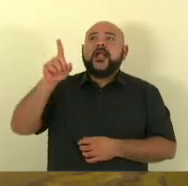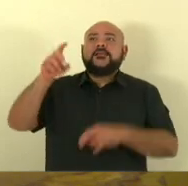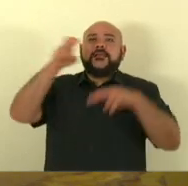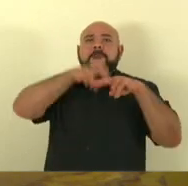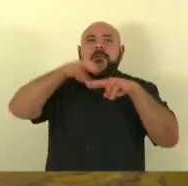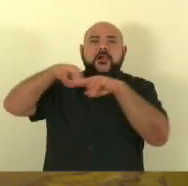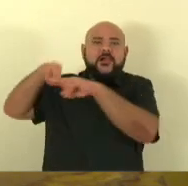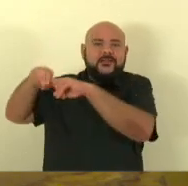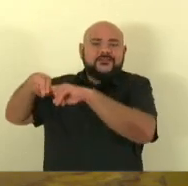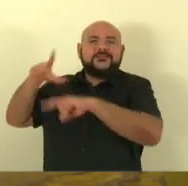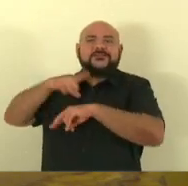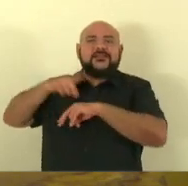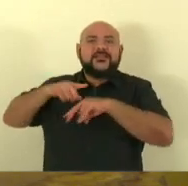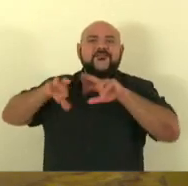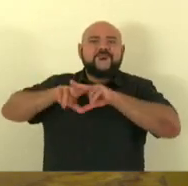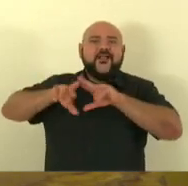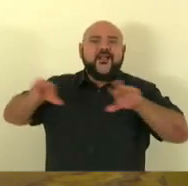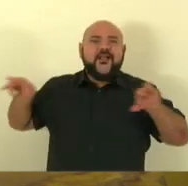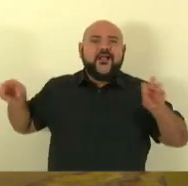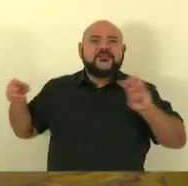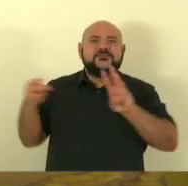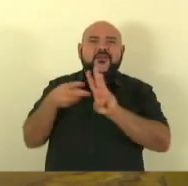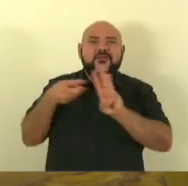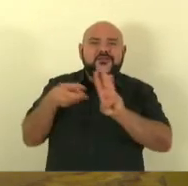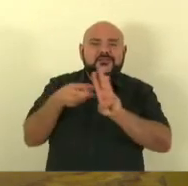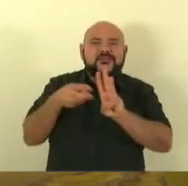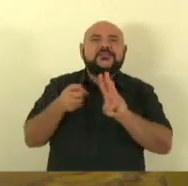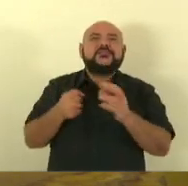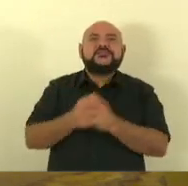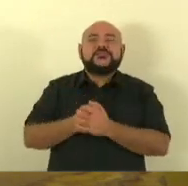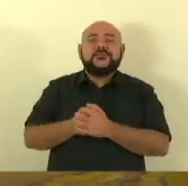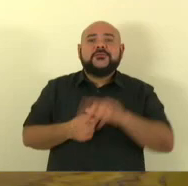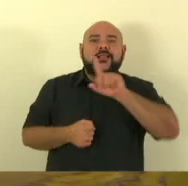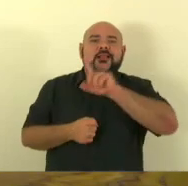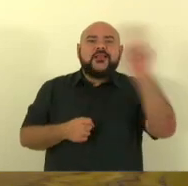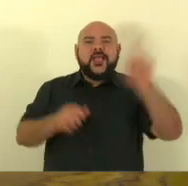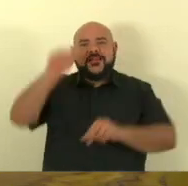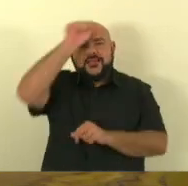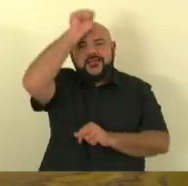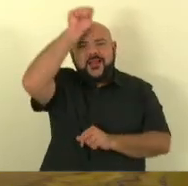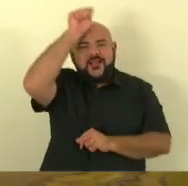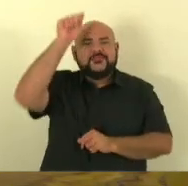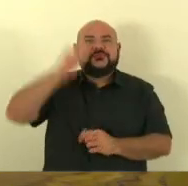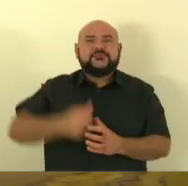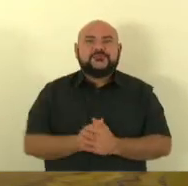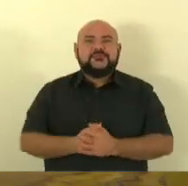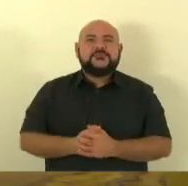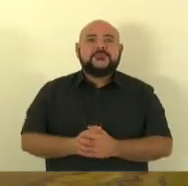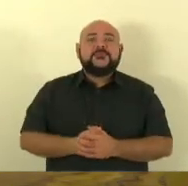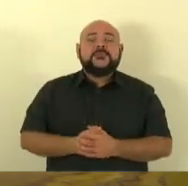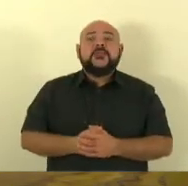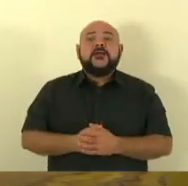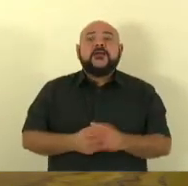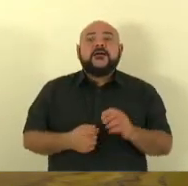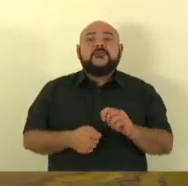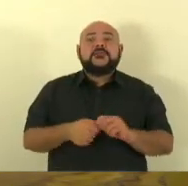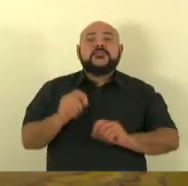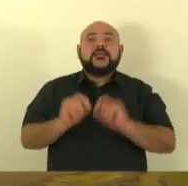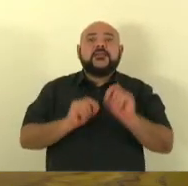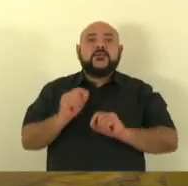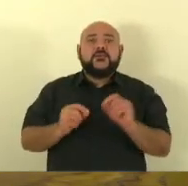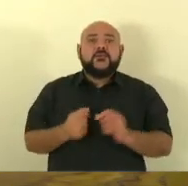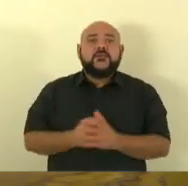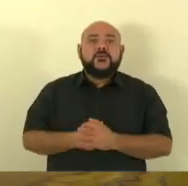indígenas que estão vindo da cidade de aracruz para trazer a pauta fundamental da